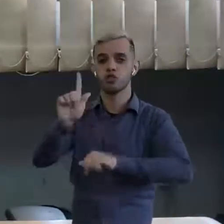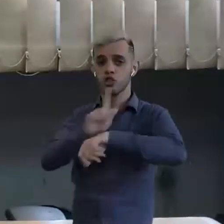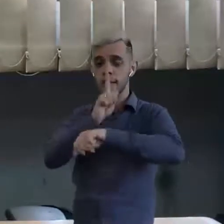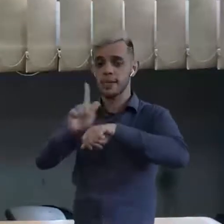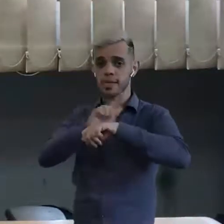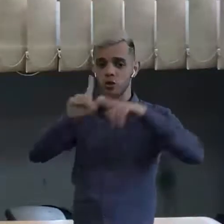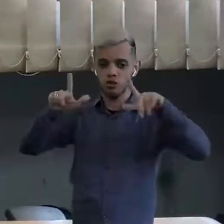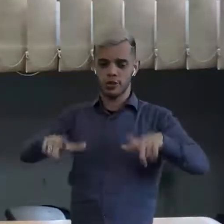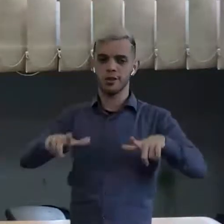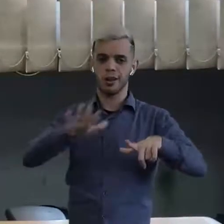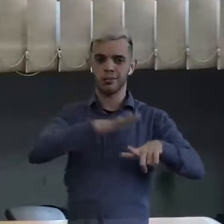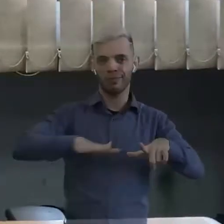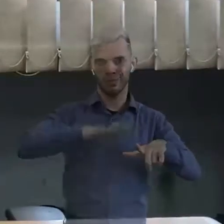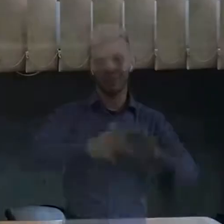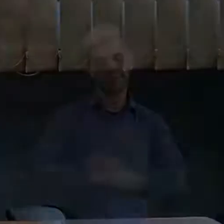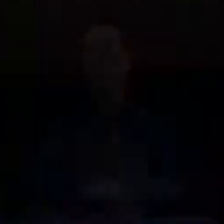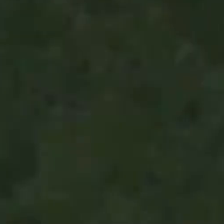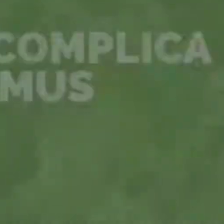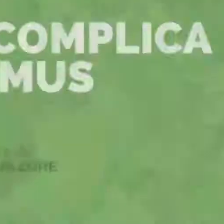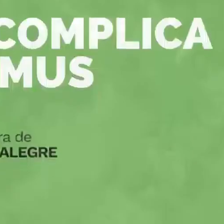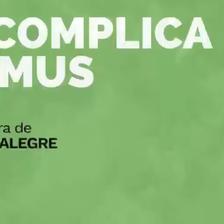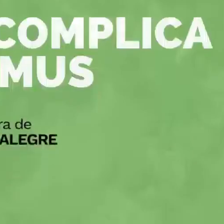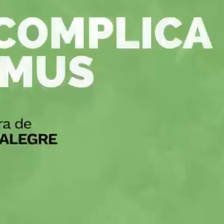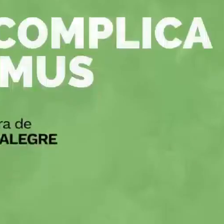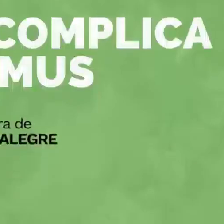vão para o Fundo Municipal de Gestão do Território.